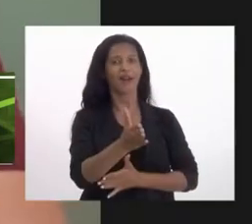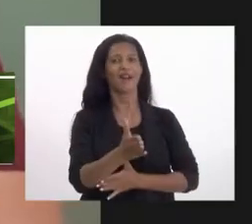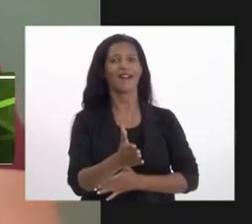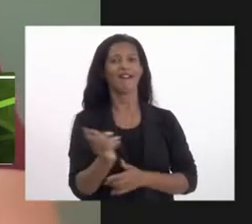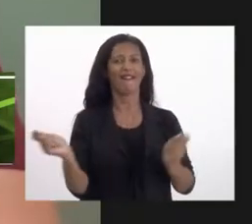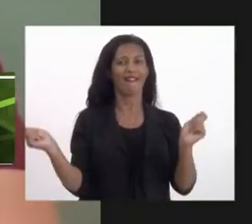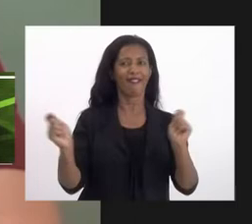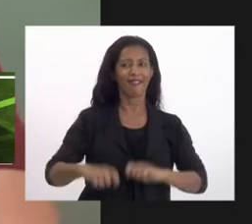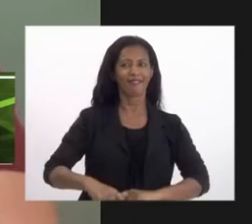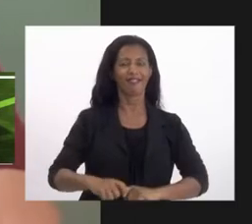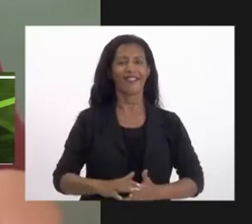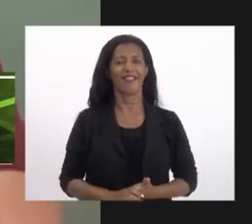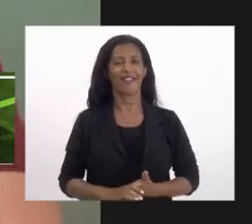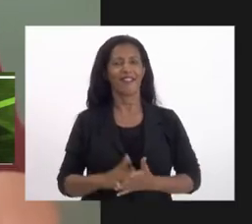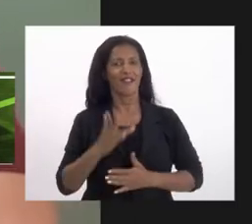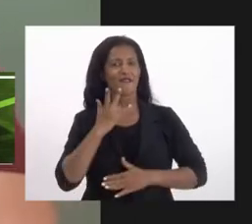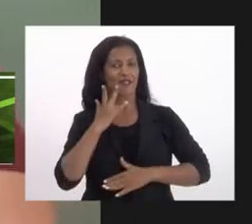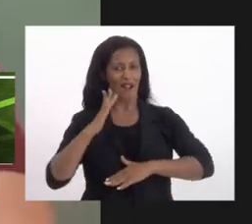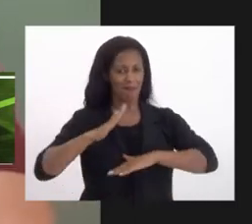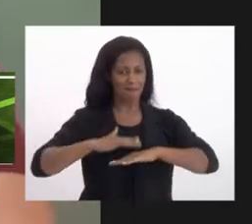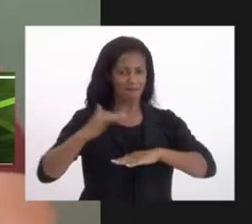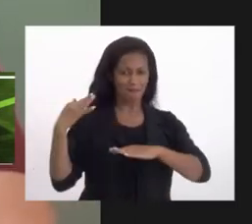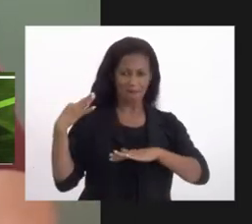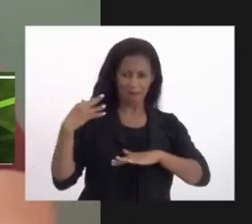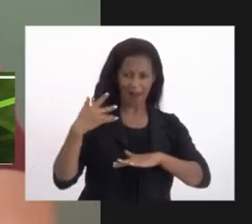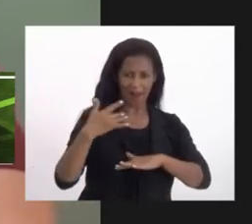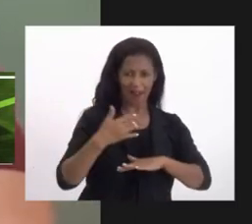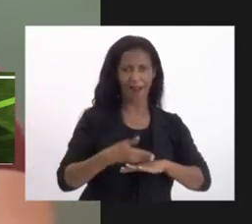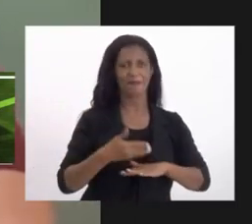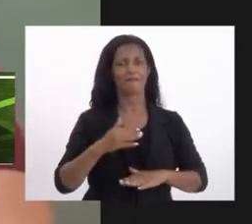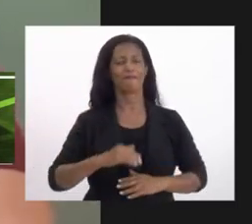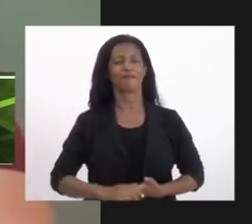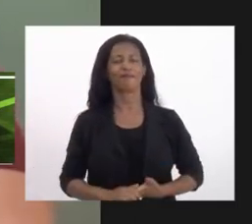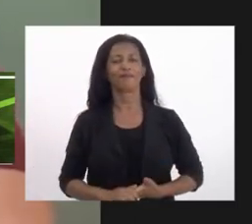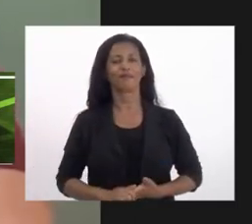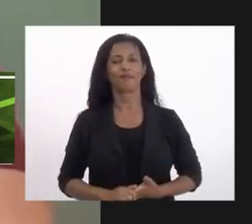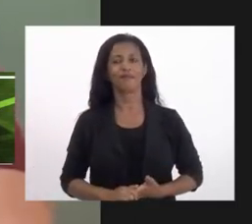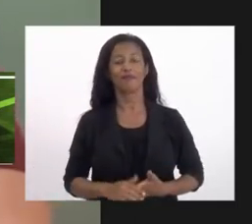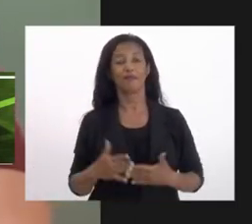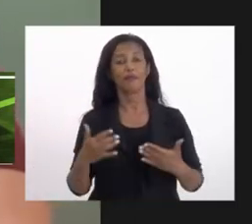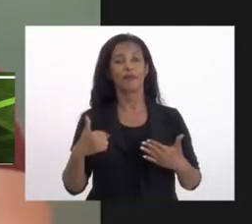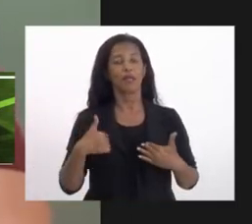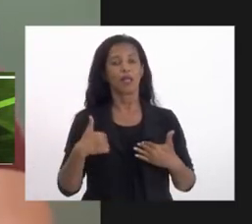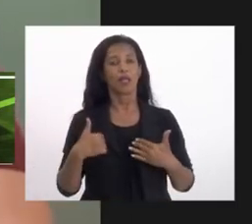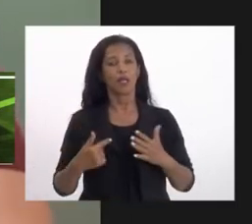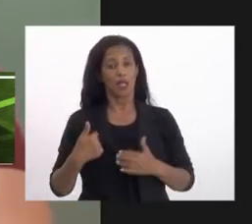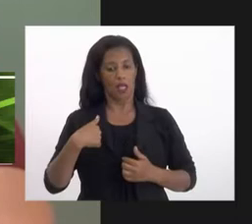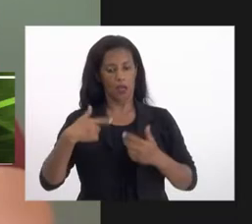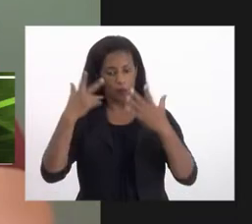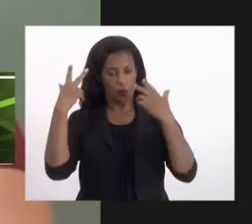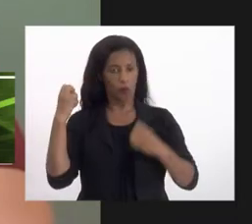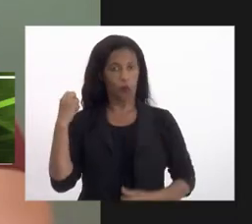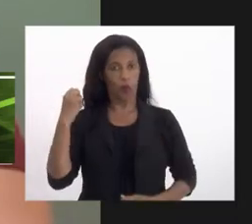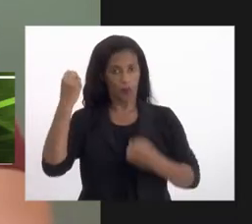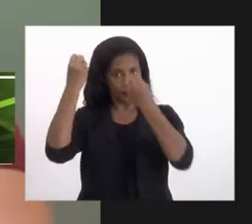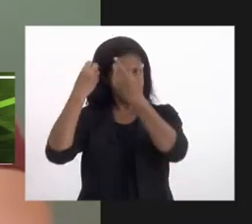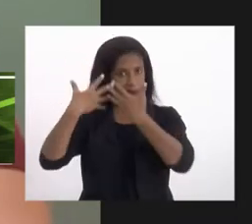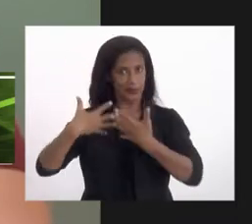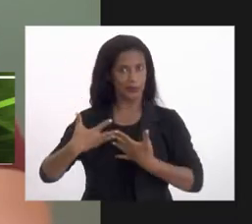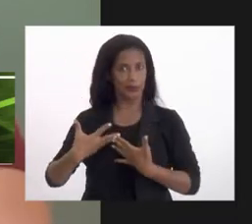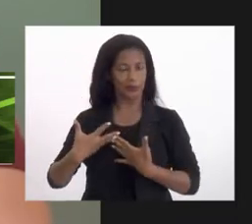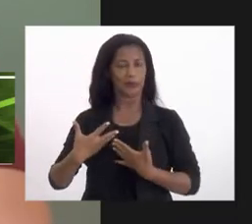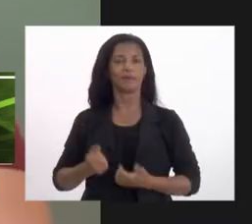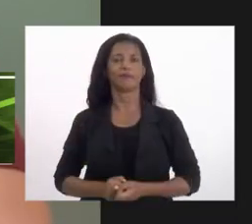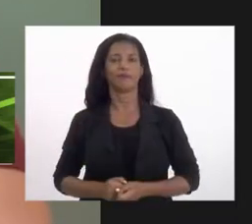para poder a gente falar o máximo que der. Diante de mão, eu vou me auto-audiodescrever para que a gente